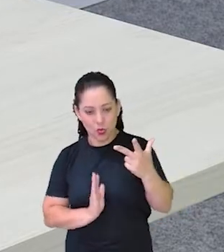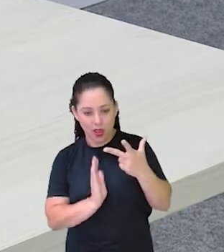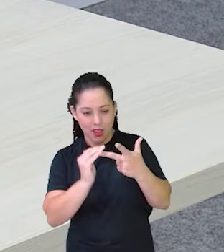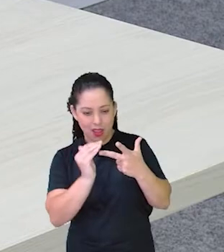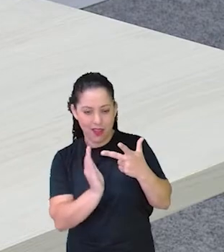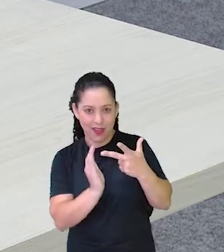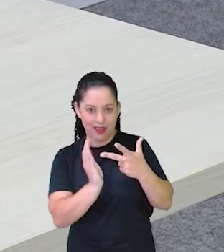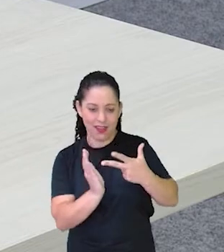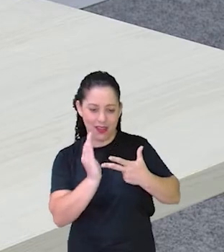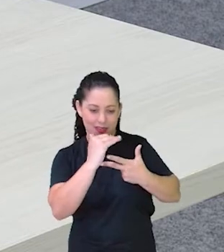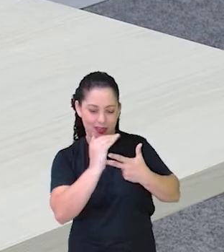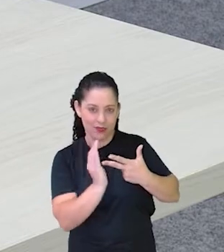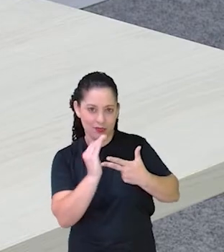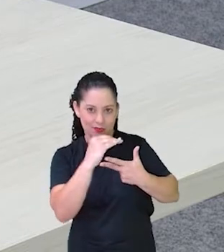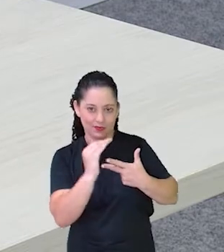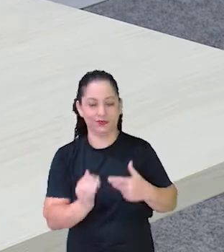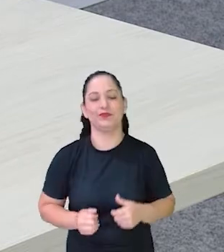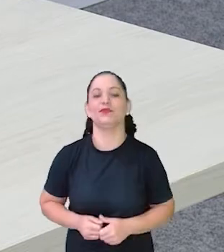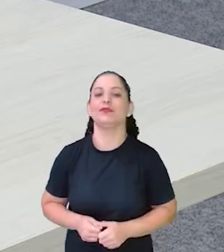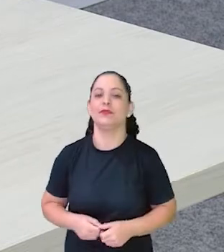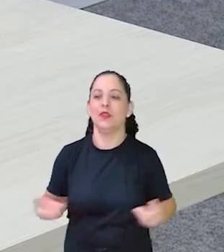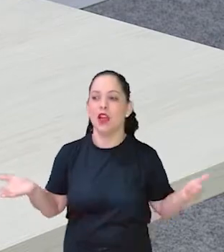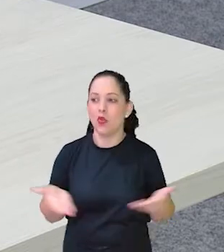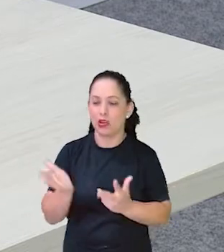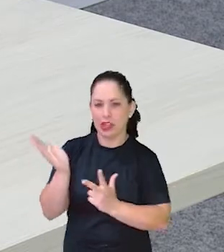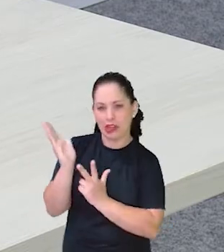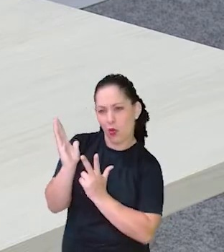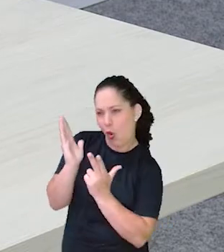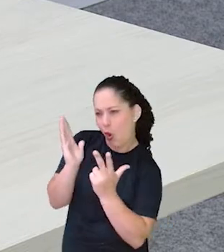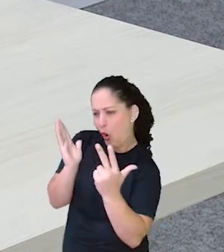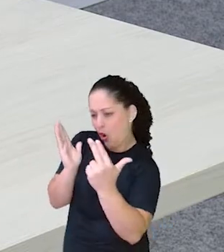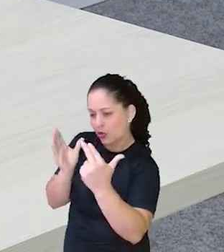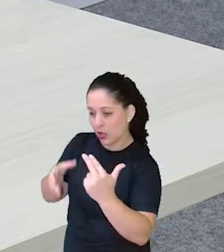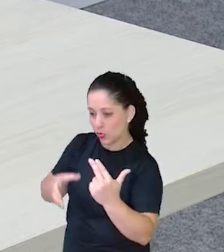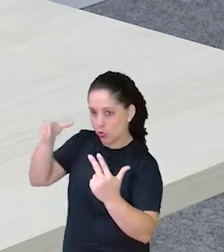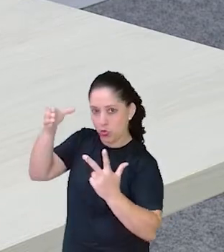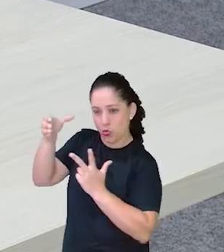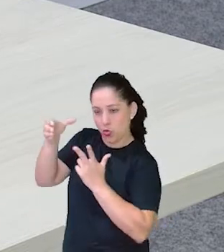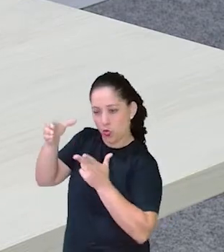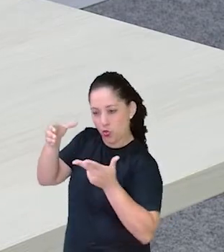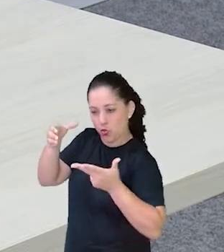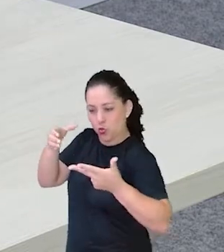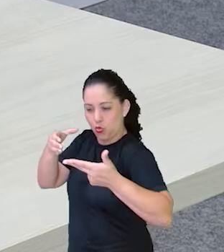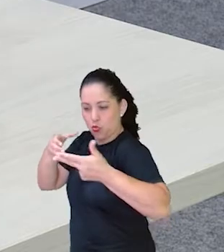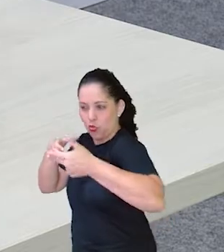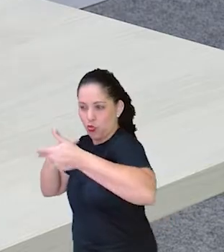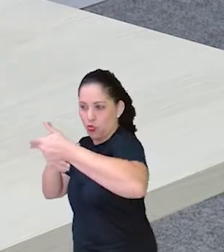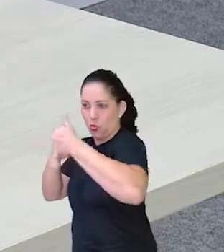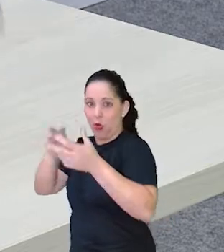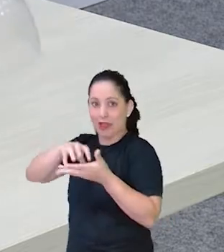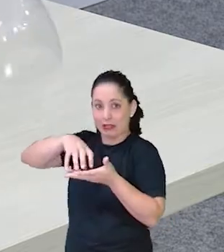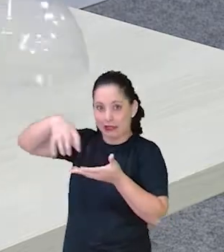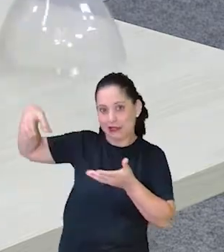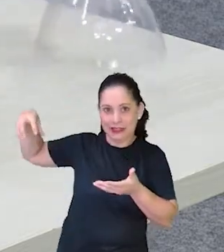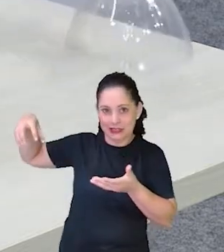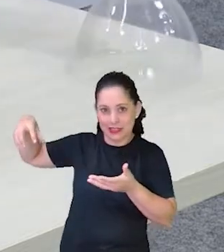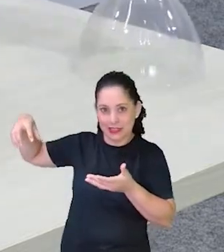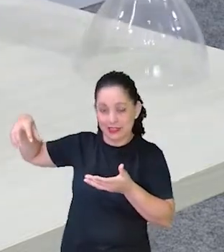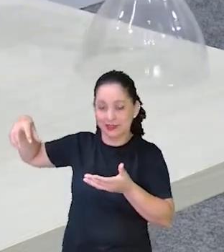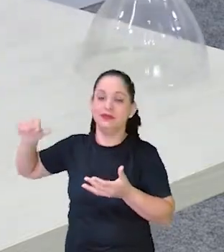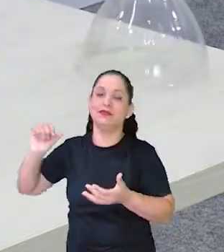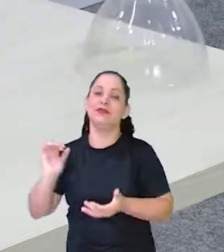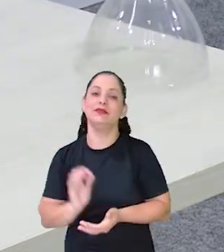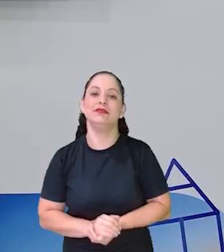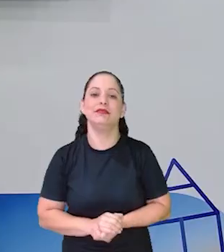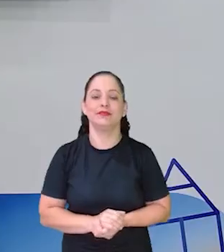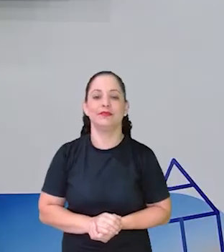Então aqui Tô retirando Essa primeira parte Olha aí Tá vendo? Que saiu